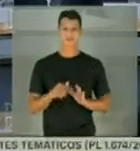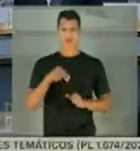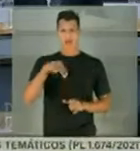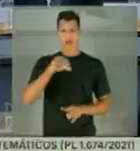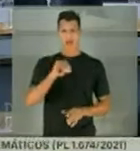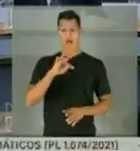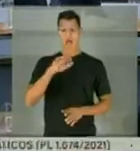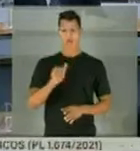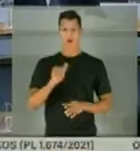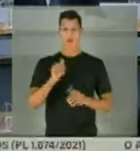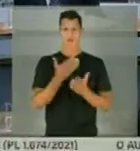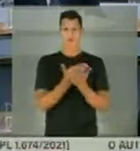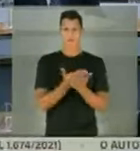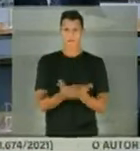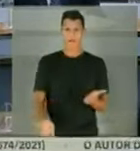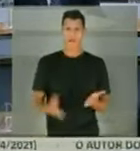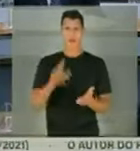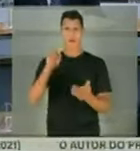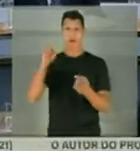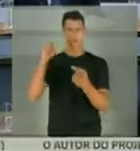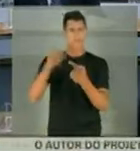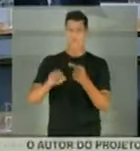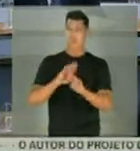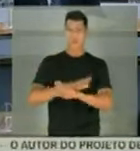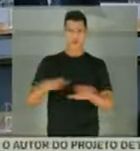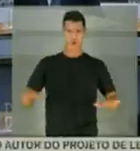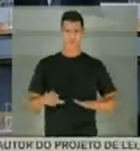informativa, ela perdeu o seu objeto.